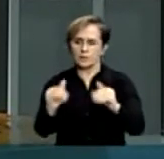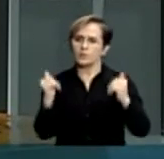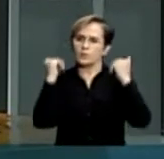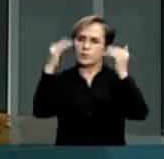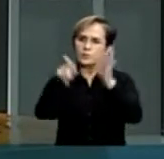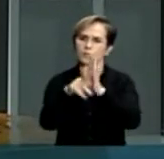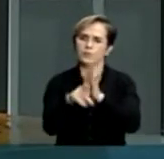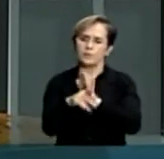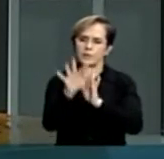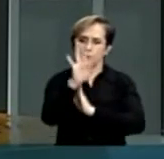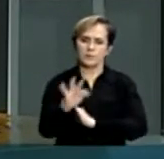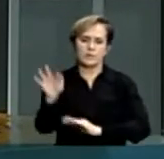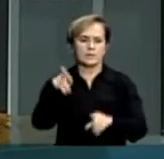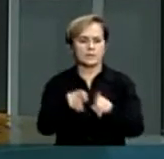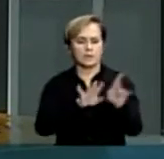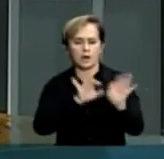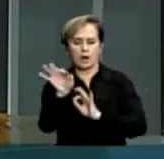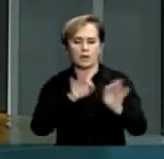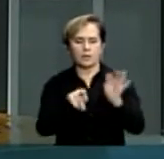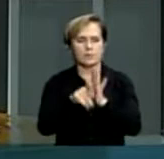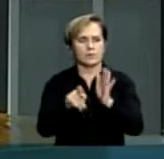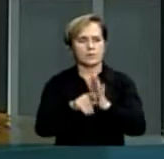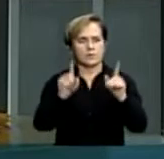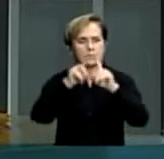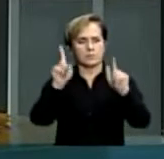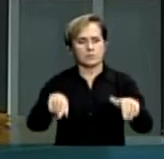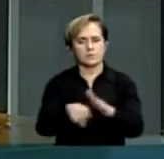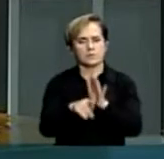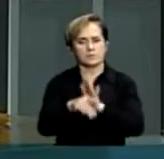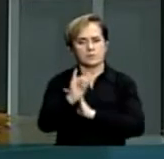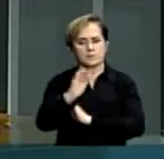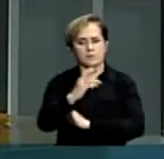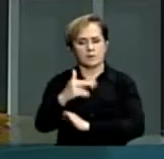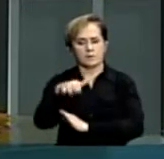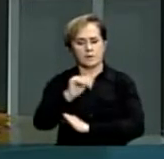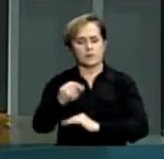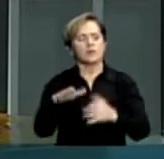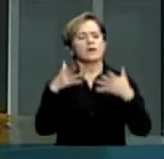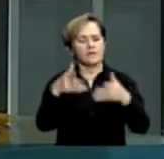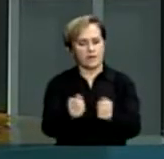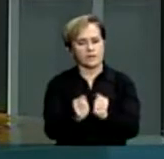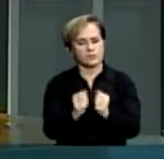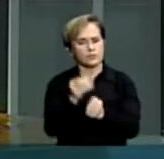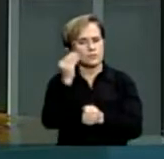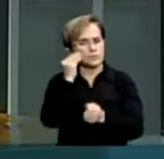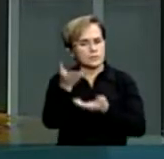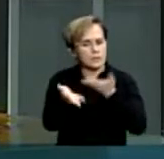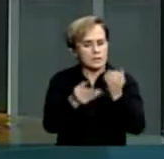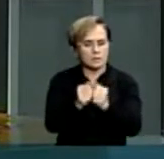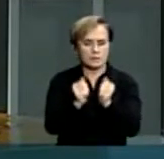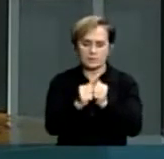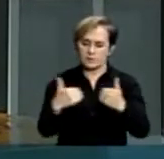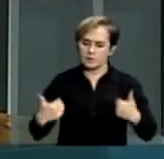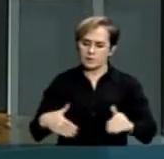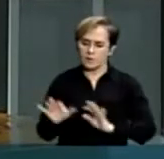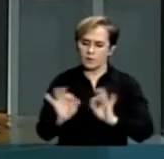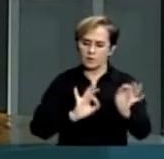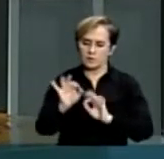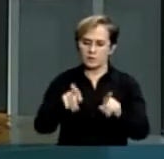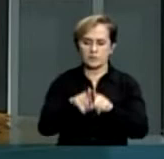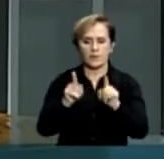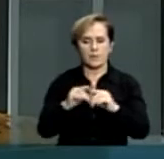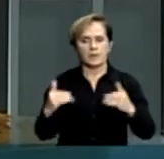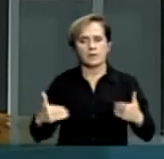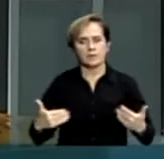e que organizam os servidores do INCRA estarão presentes justamente tentando sensibilizar o Ministério do Planejamento e